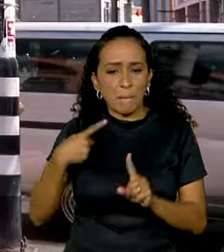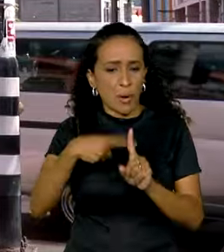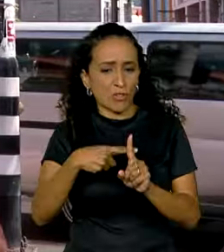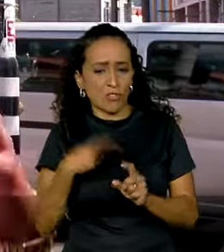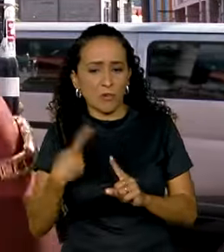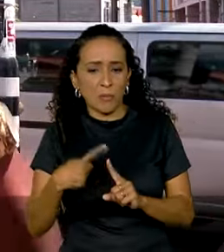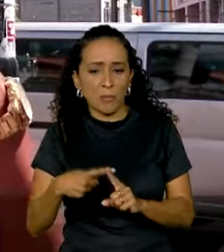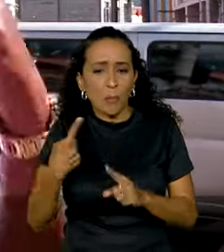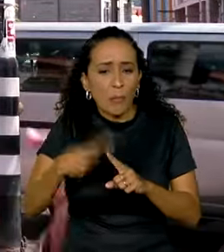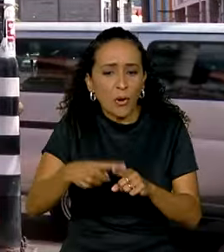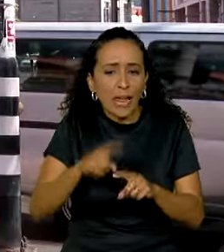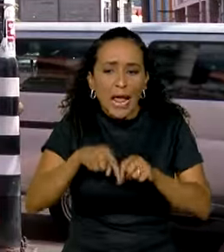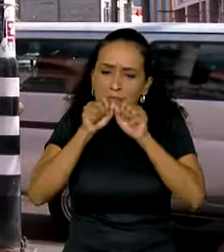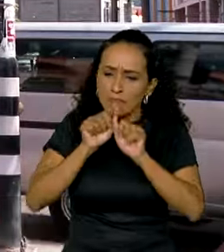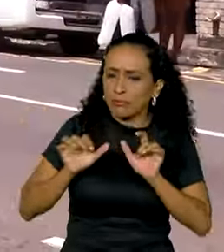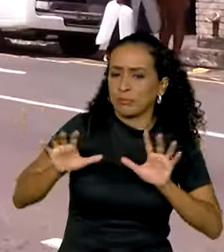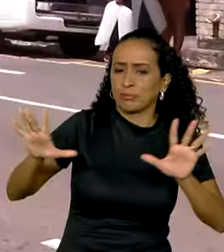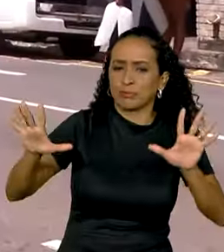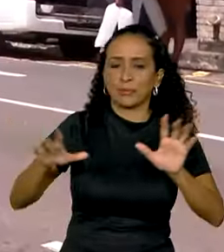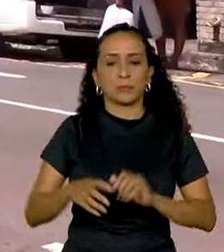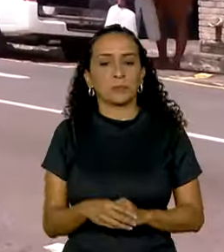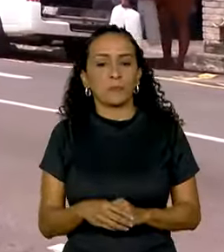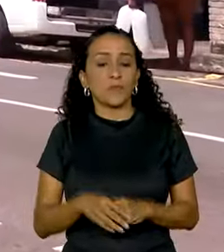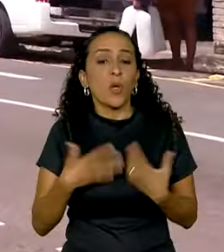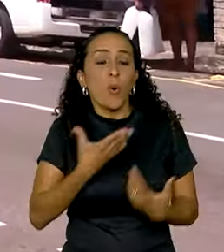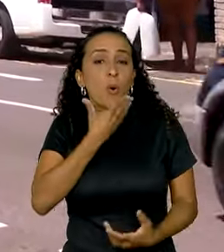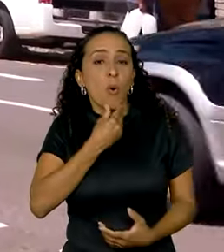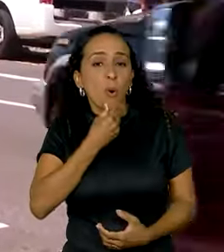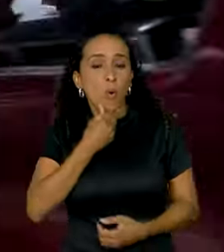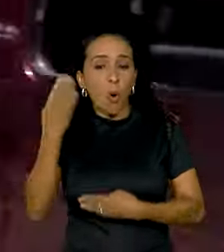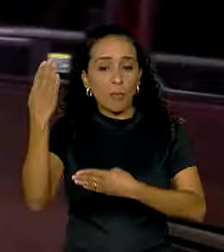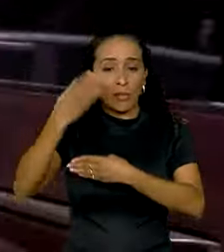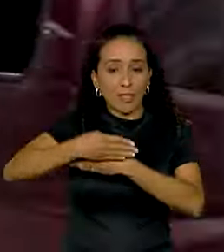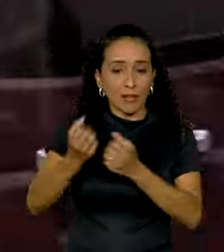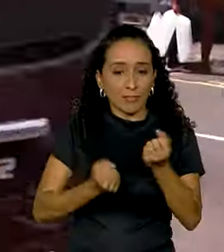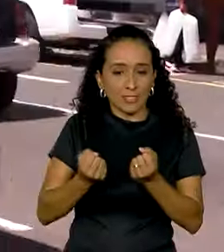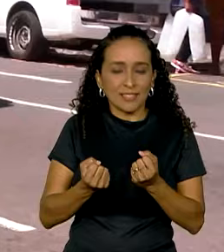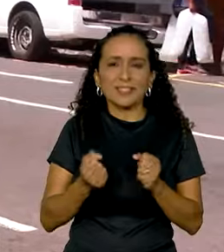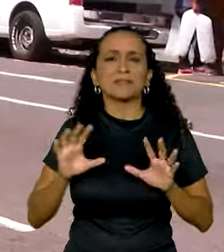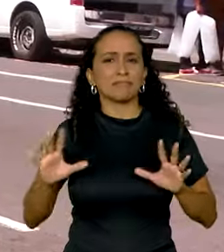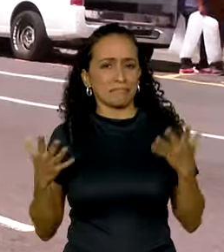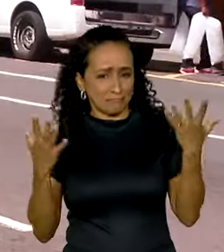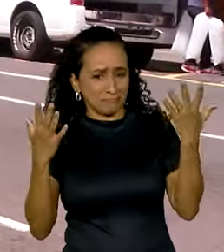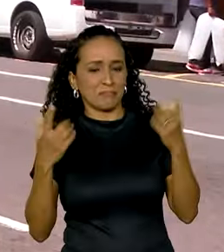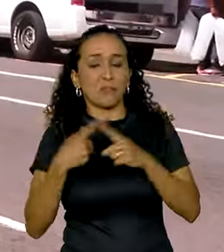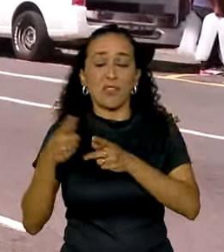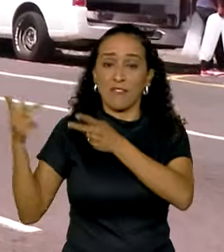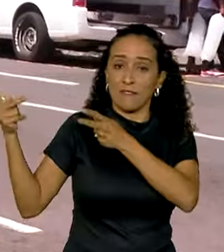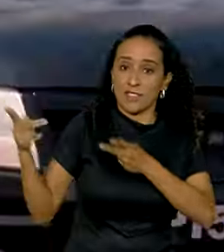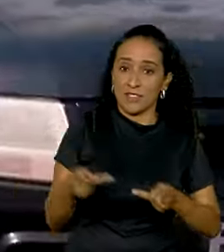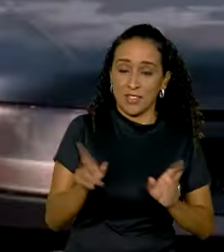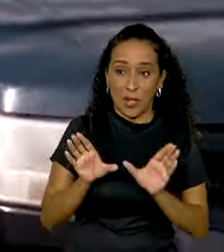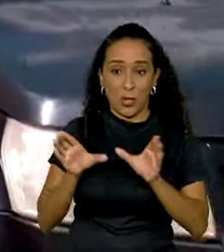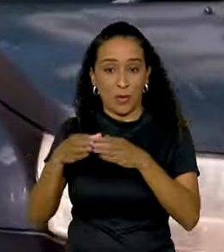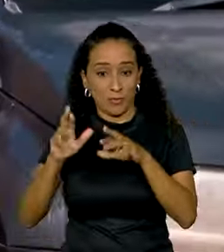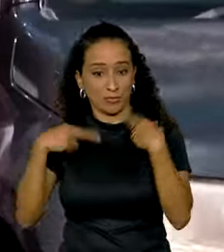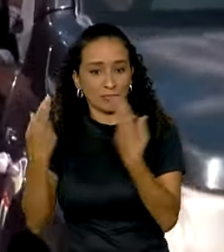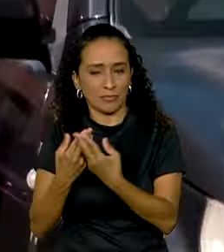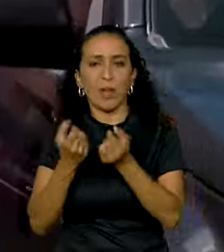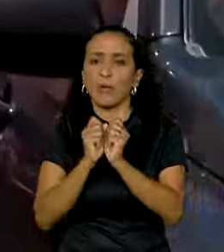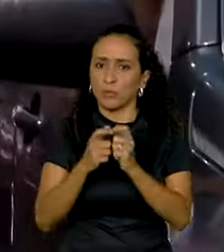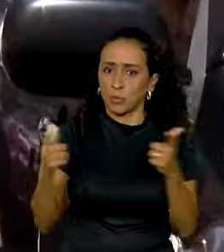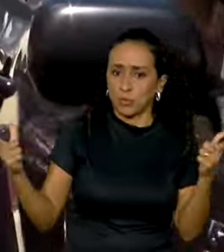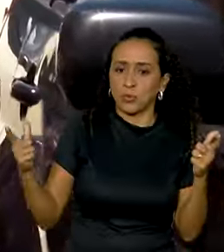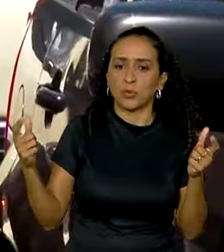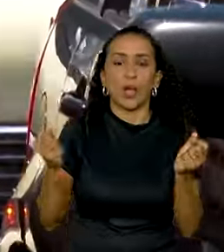Vicente por essa exposição. Já o taxista Cuesi comemora. Com os visitantes da cúpula, aumentou